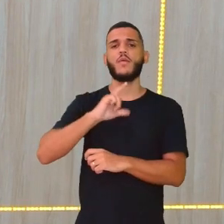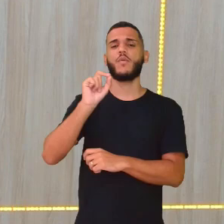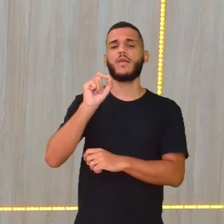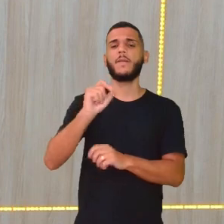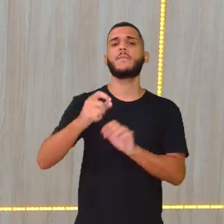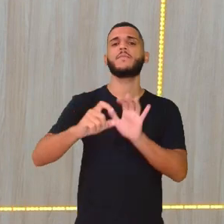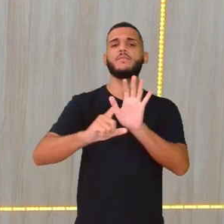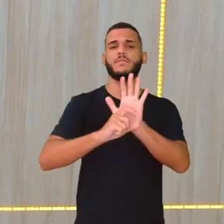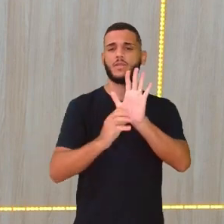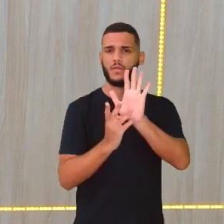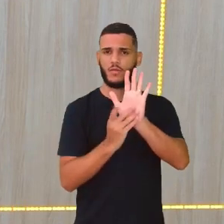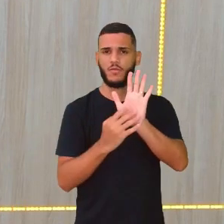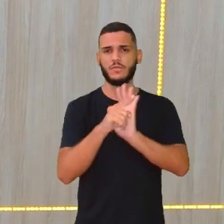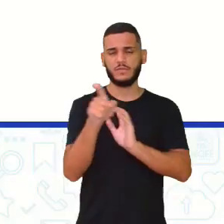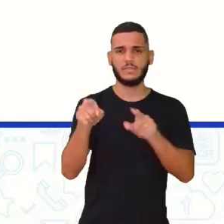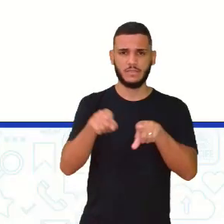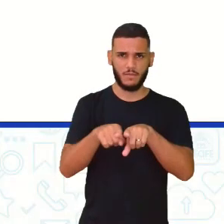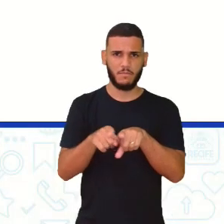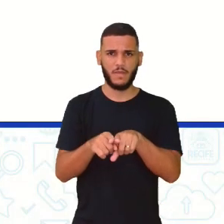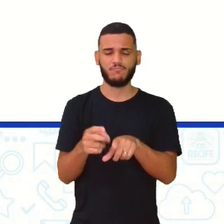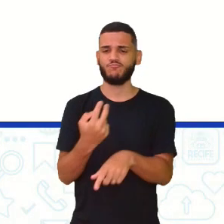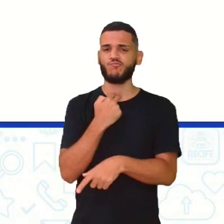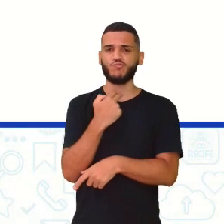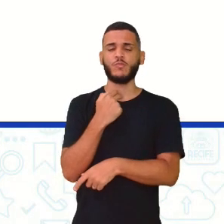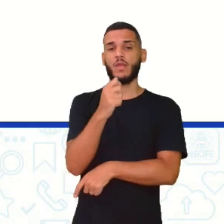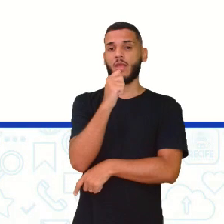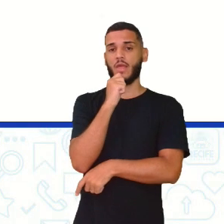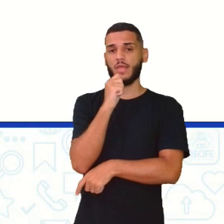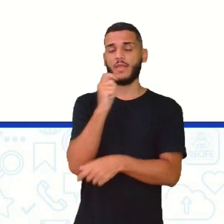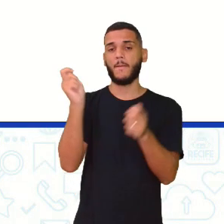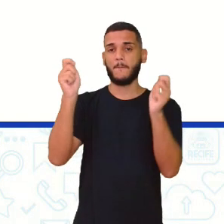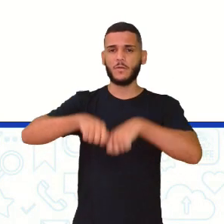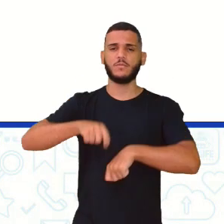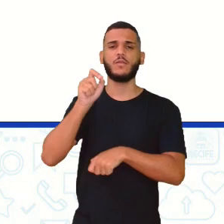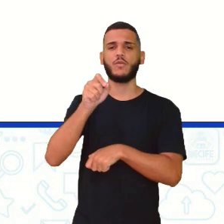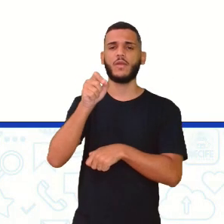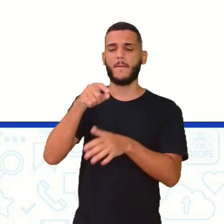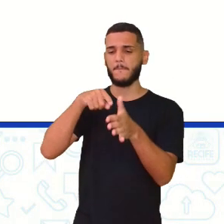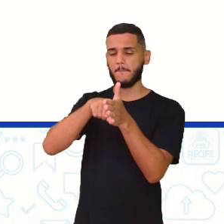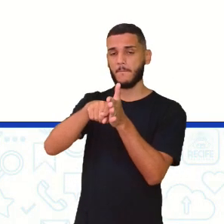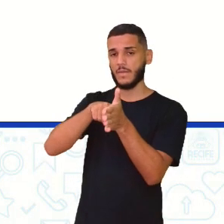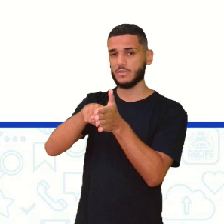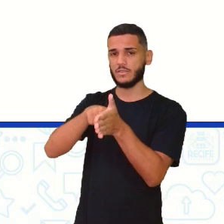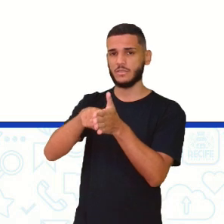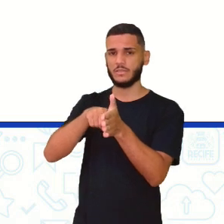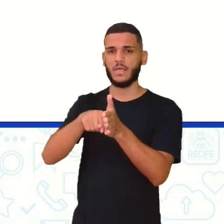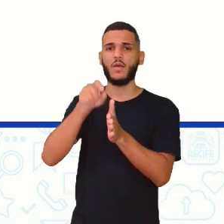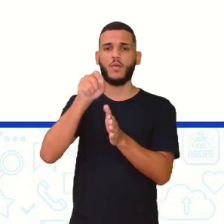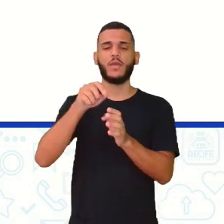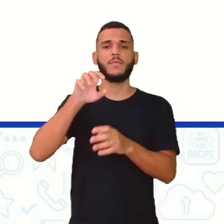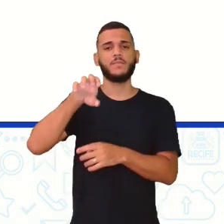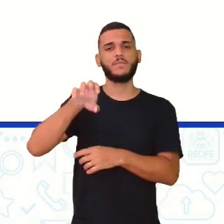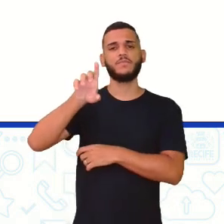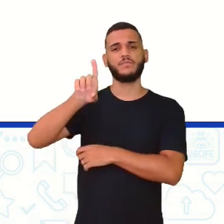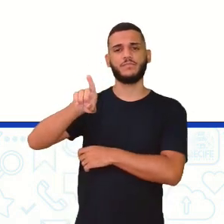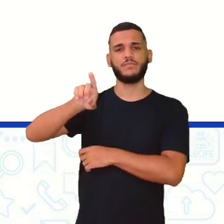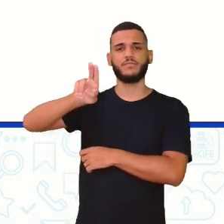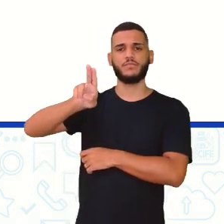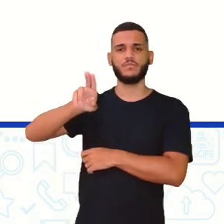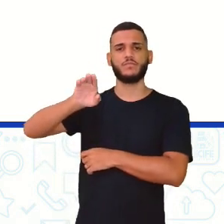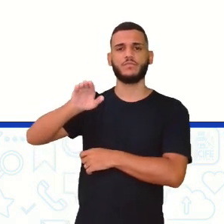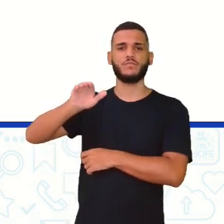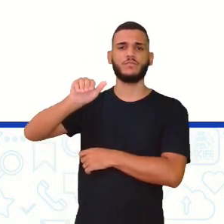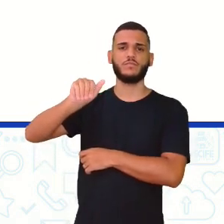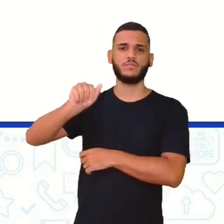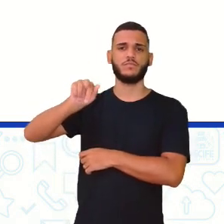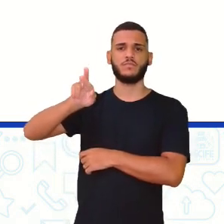Mas, caso também não consigam acessar o QR Code agora, podem procurar na barra de pesquisa Educa Recife. Tem lá uma parte de